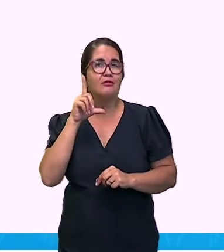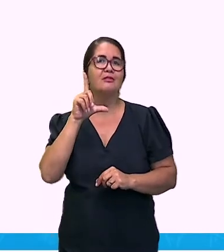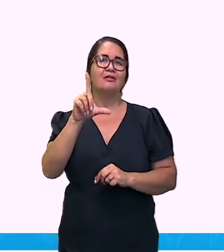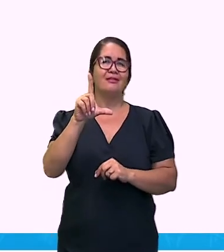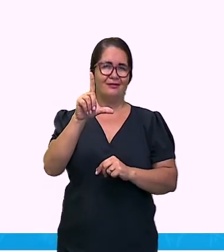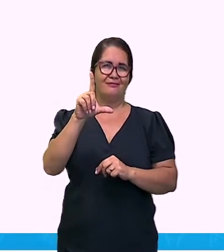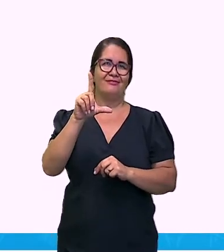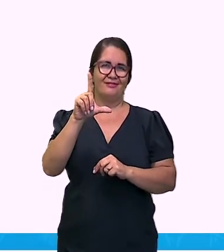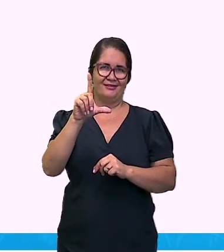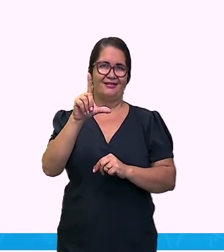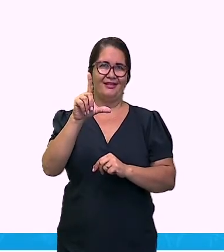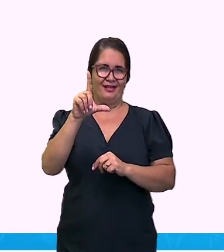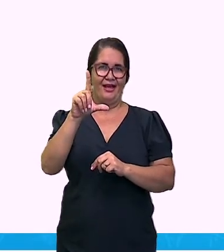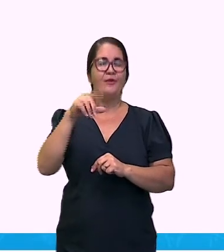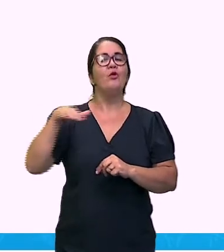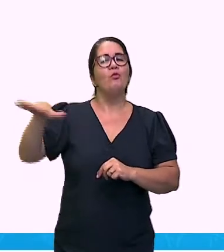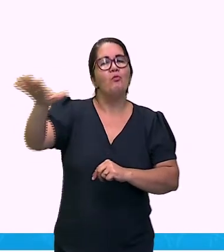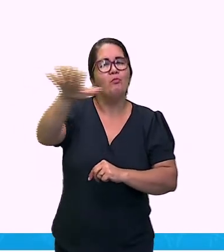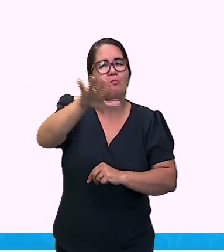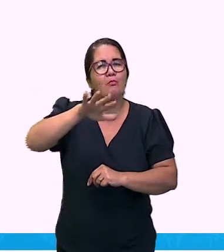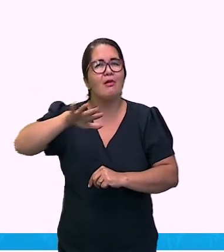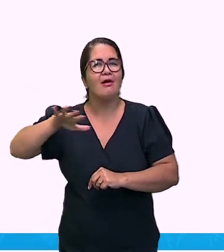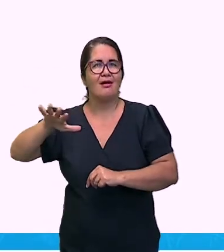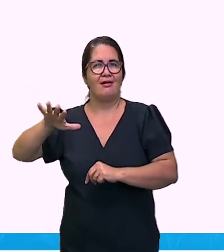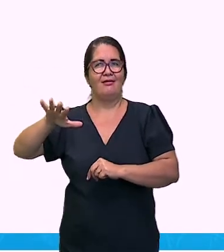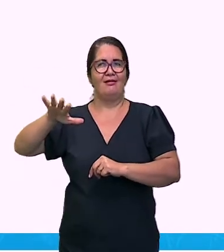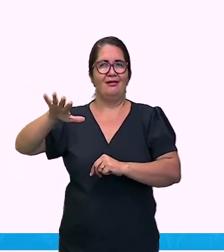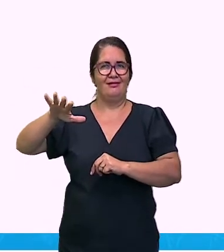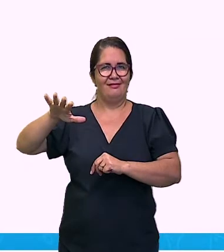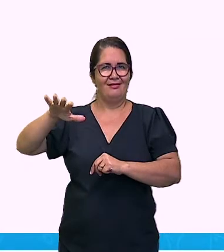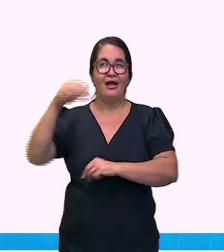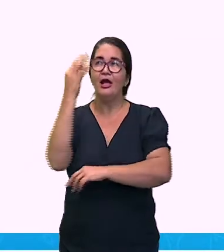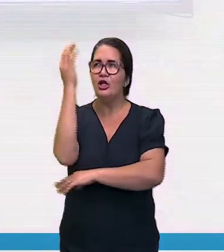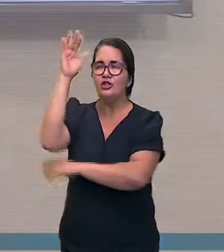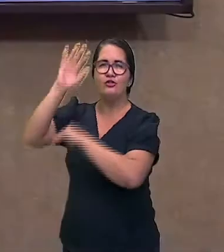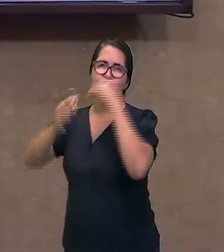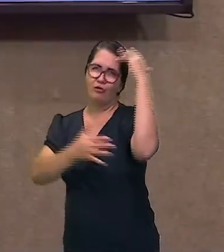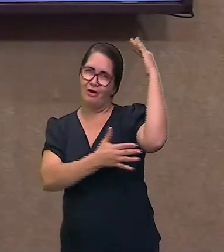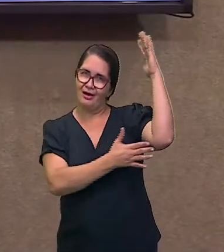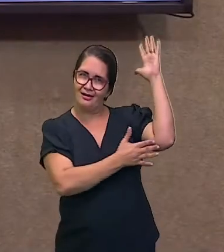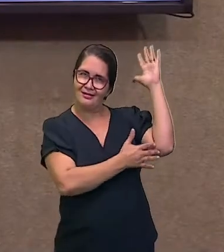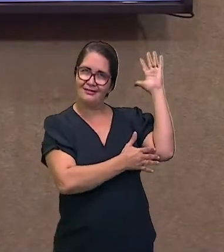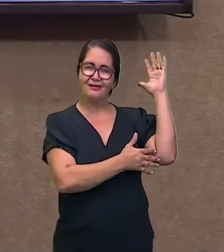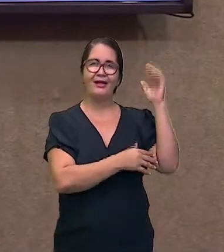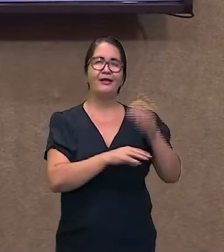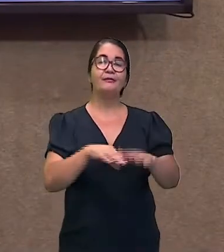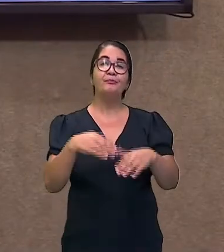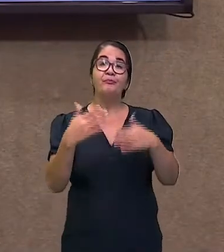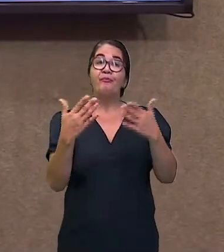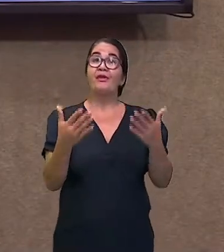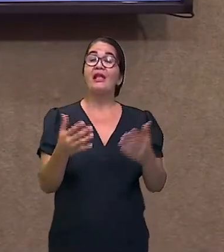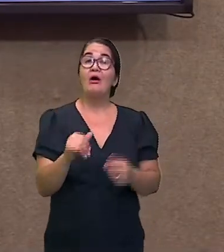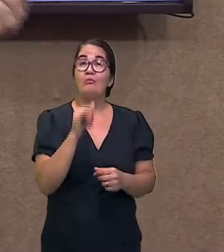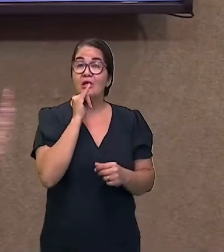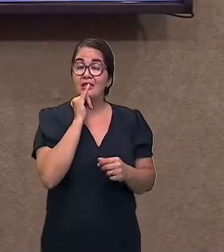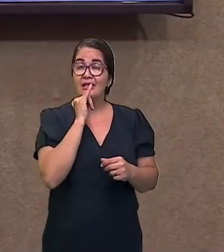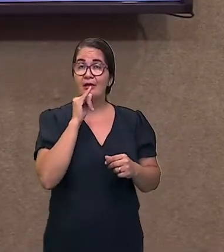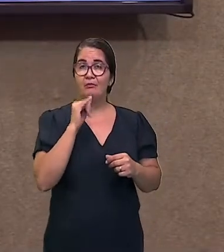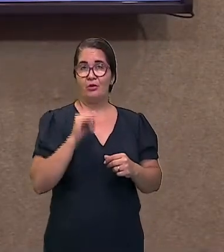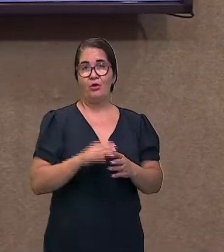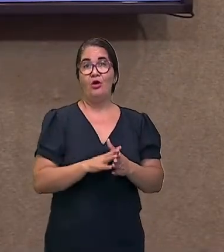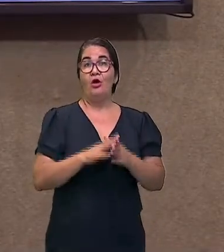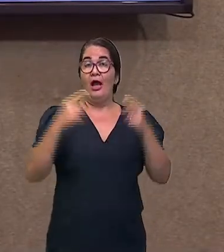hábito. Às vezes, nem de casa, a gente não compete um irmão com o outro. Ah, não! Fulano quer a Globo, o outro quer o